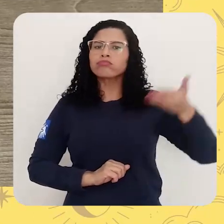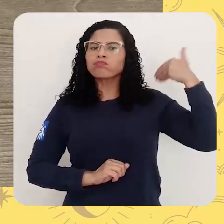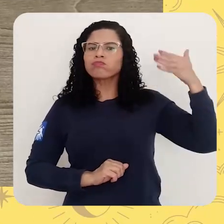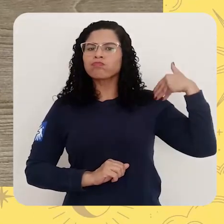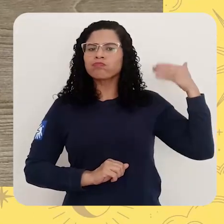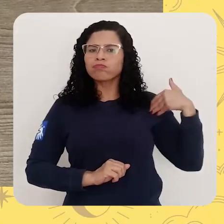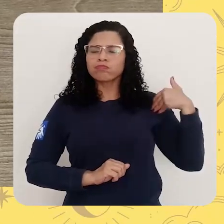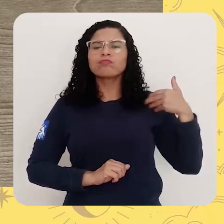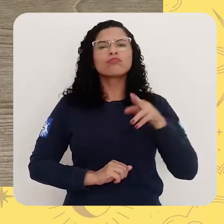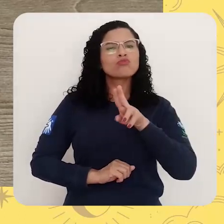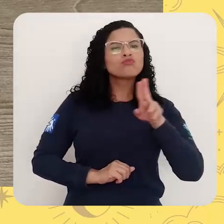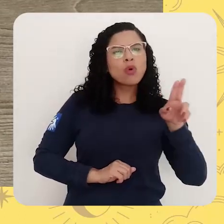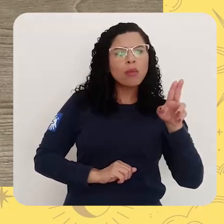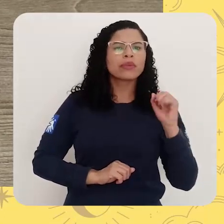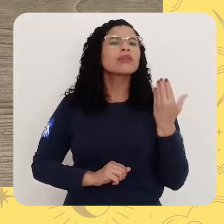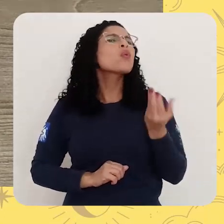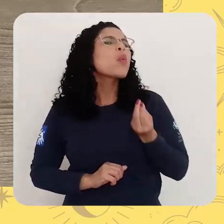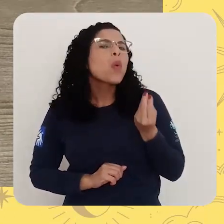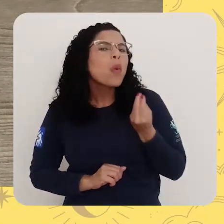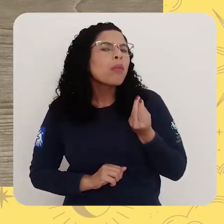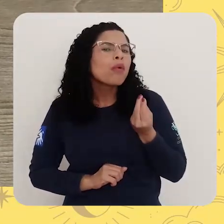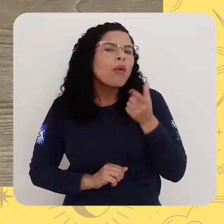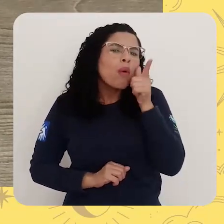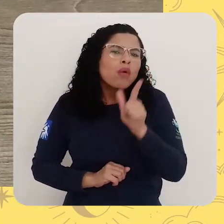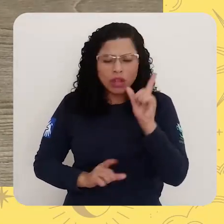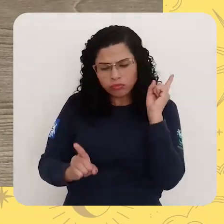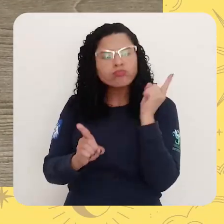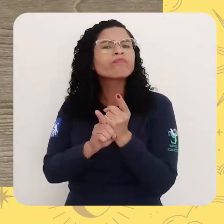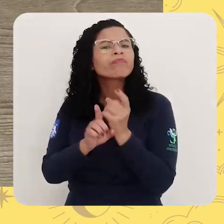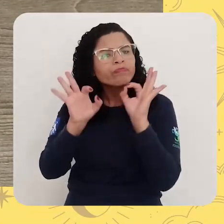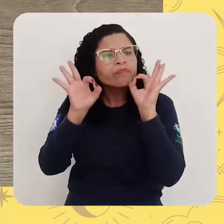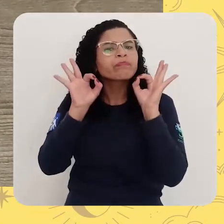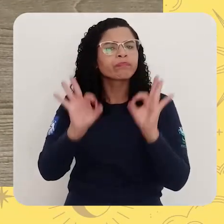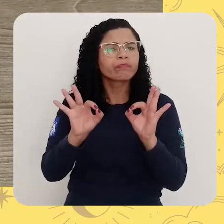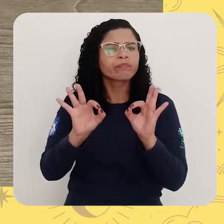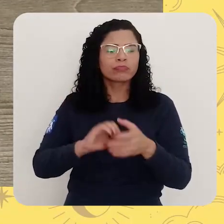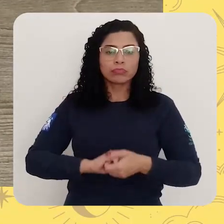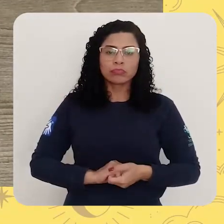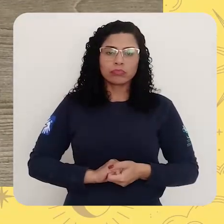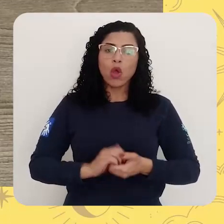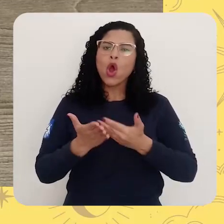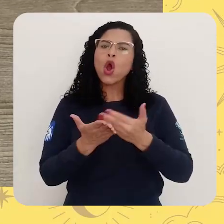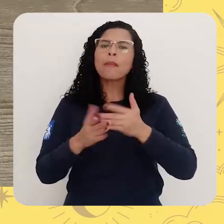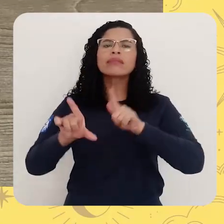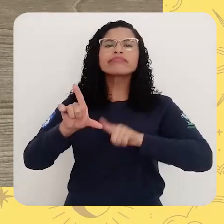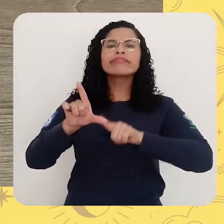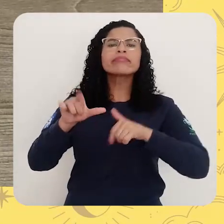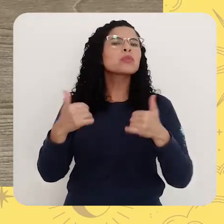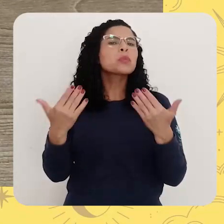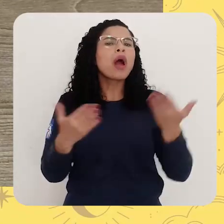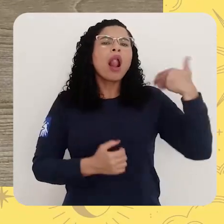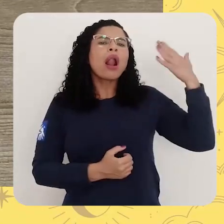Era uma bruxa. Vocês conseguem identificar qual é essa frase? É. Começa com que letra?